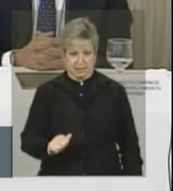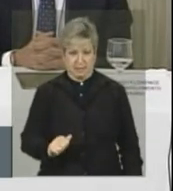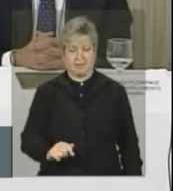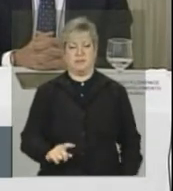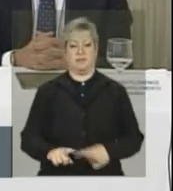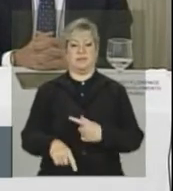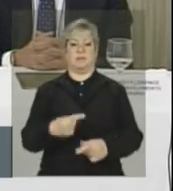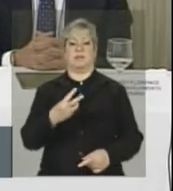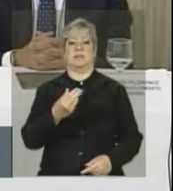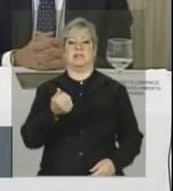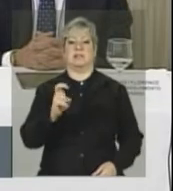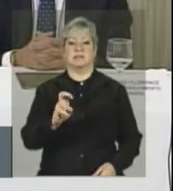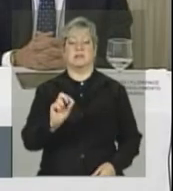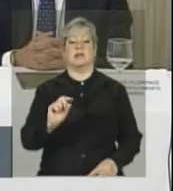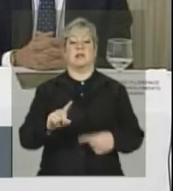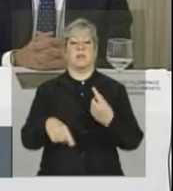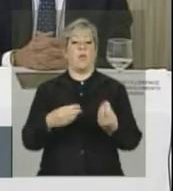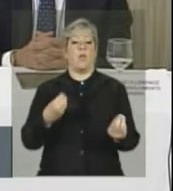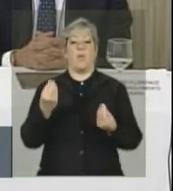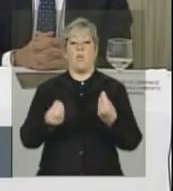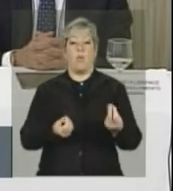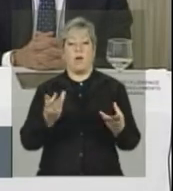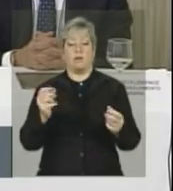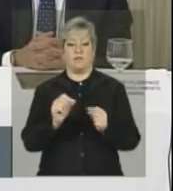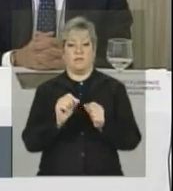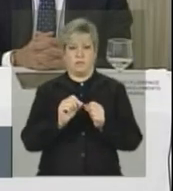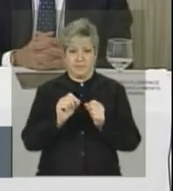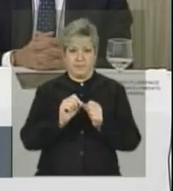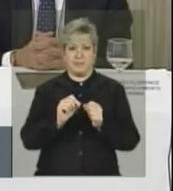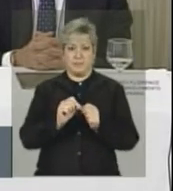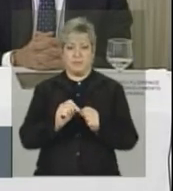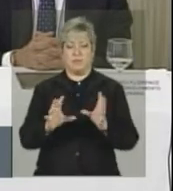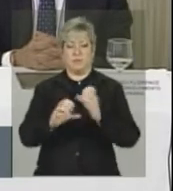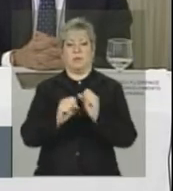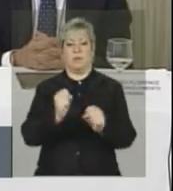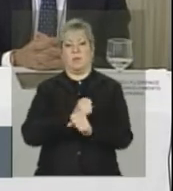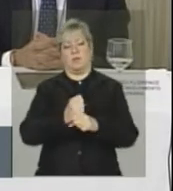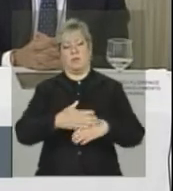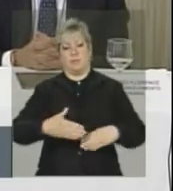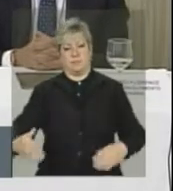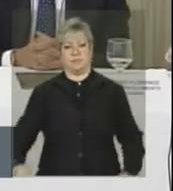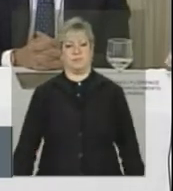315, quantas foram entregues, quantas estão em construção, etc.